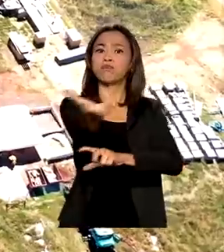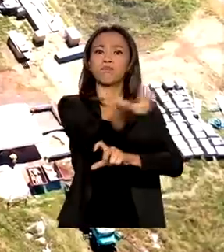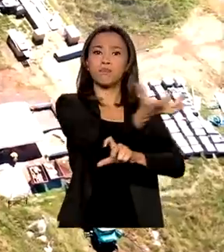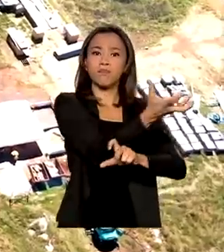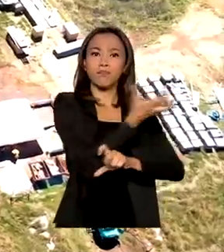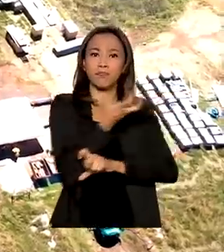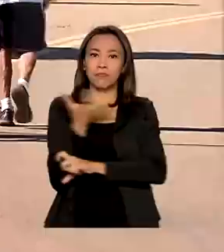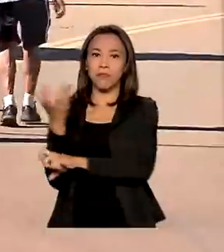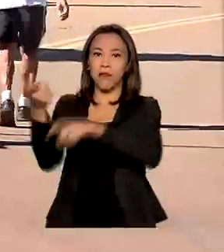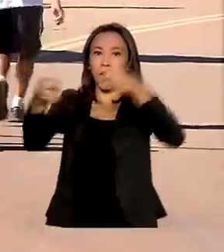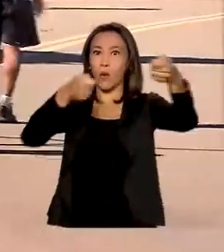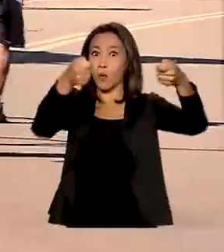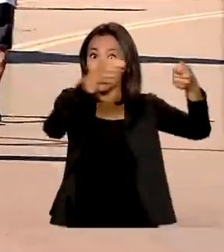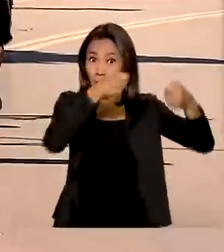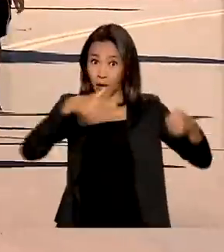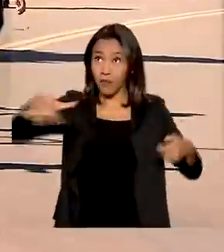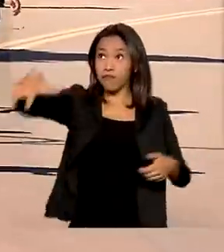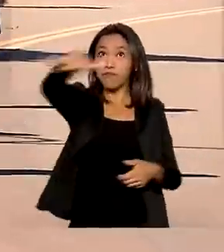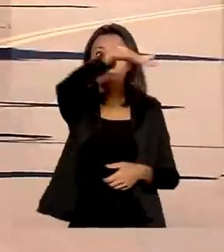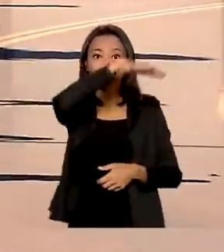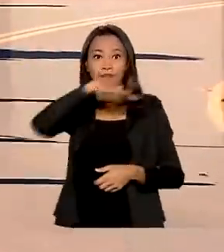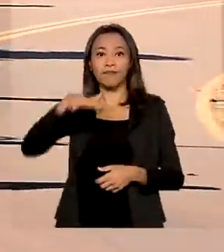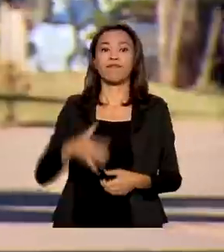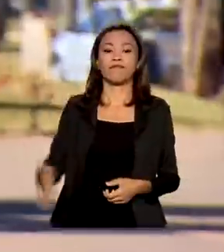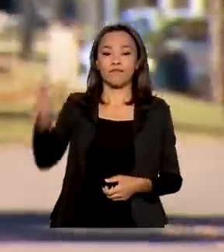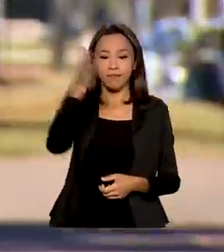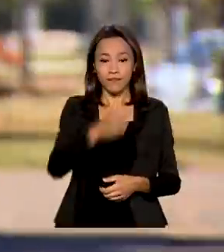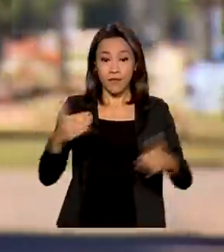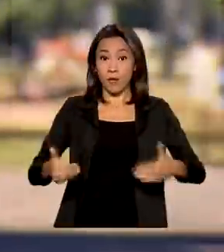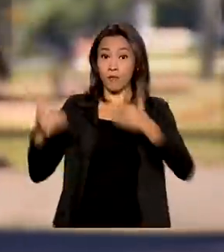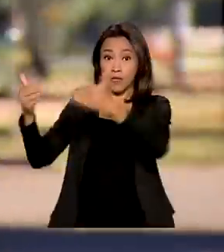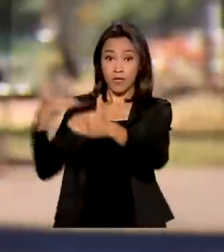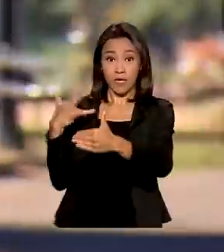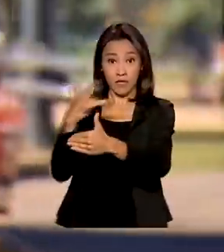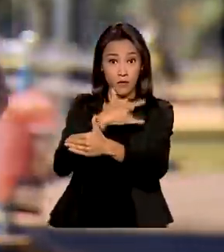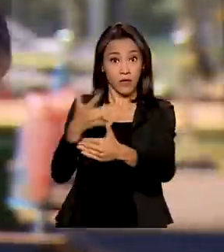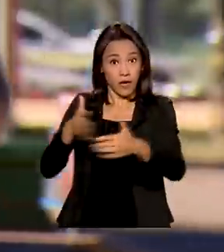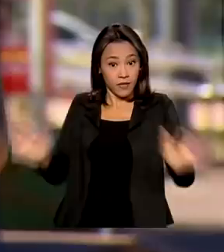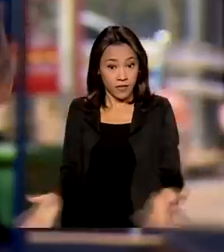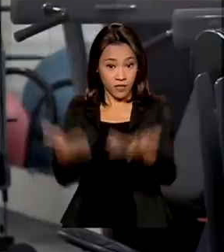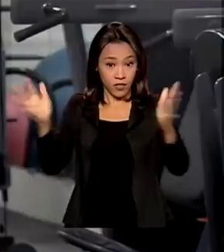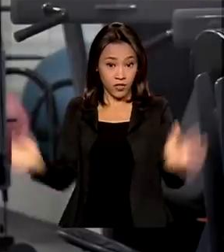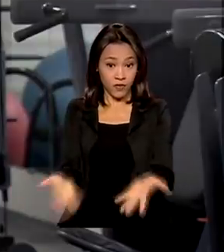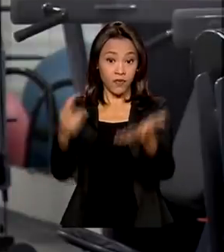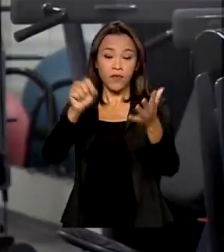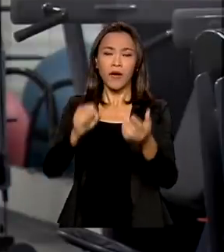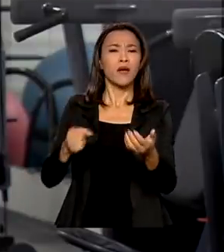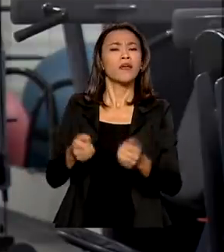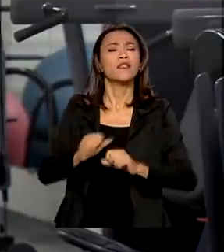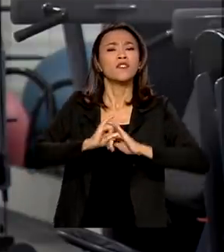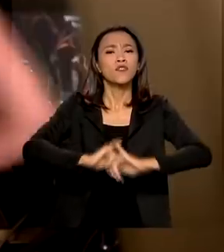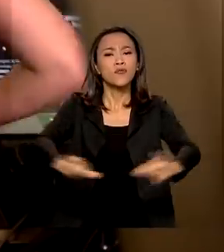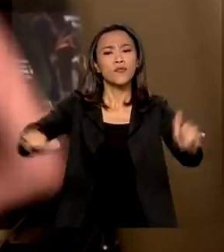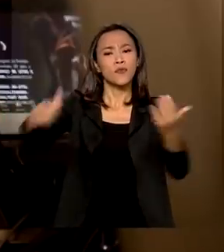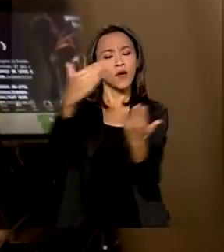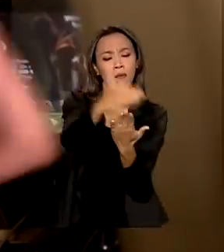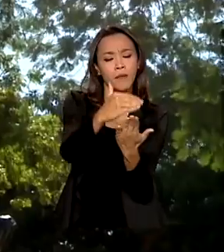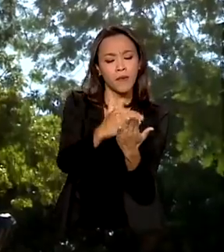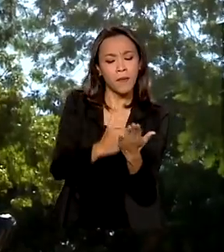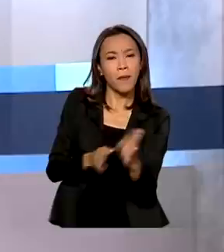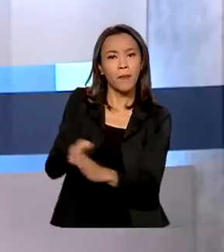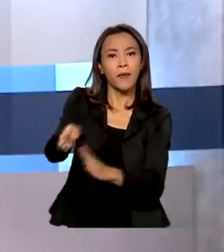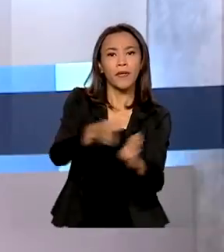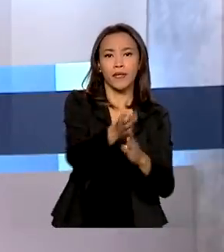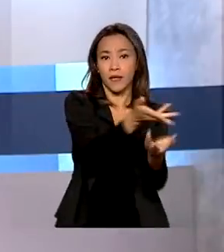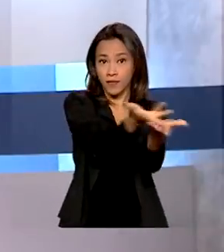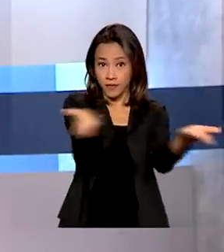aéreo. Ministério da Saúde quer incentivar a prática de exercícios físicos e lança guia com orientações para a população.